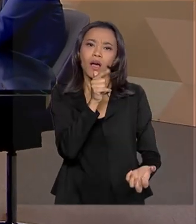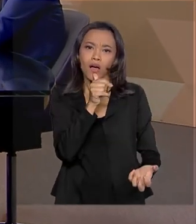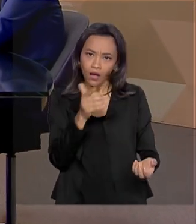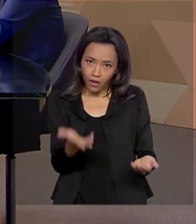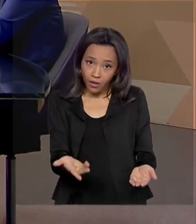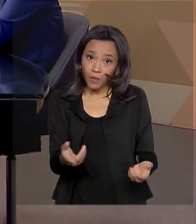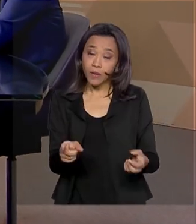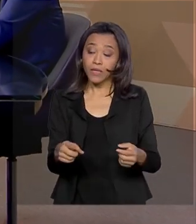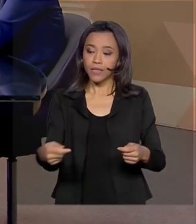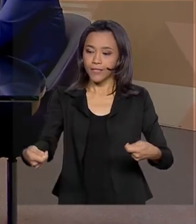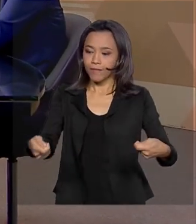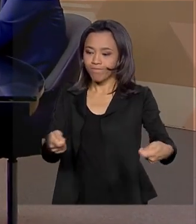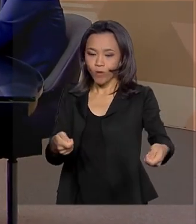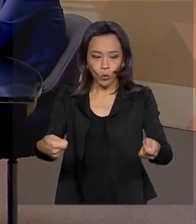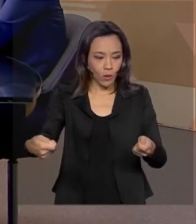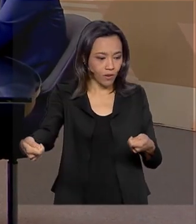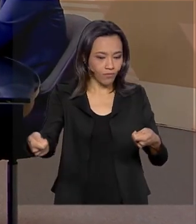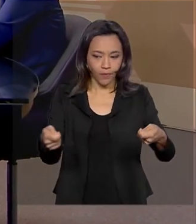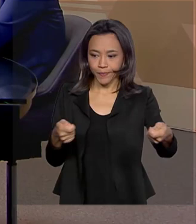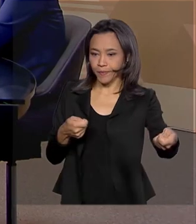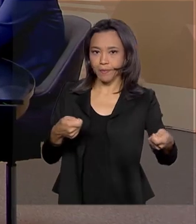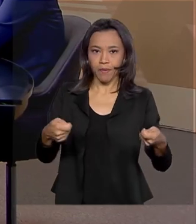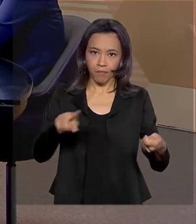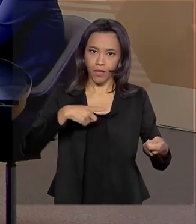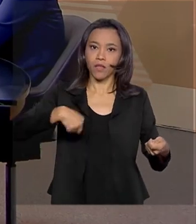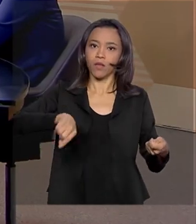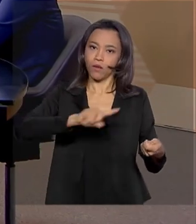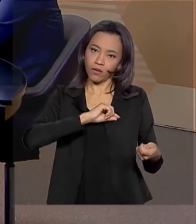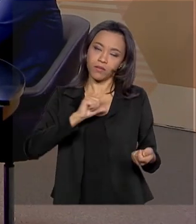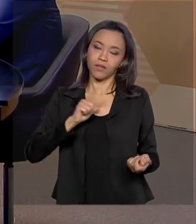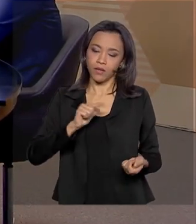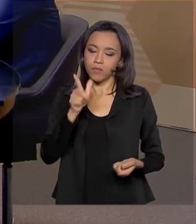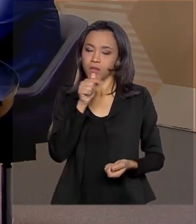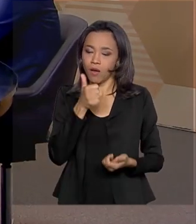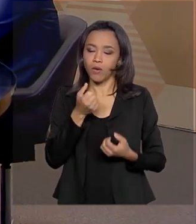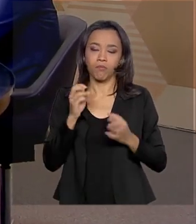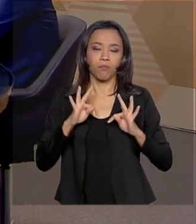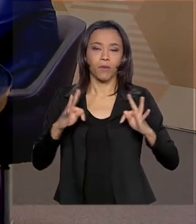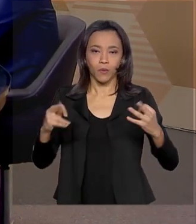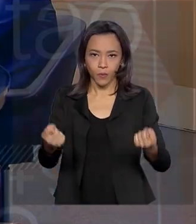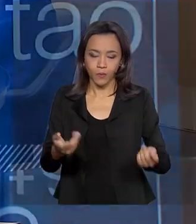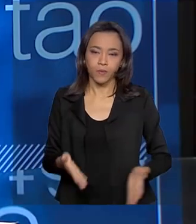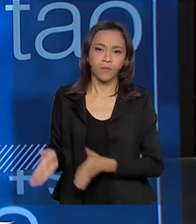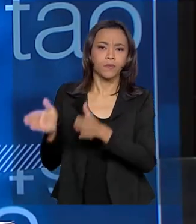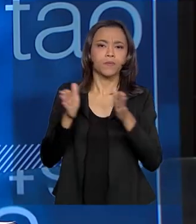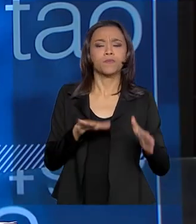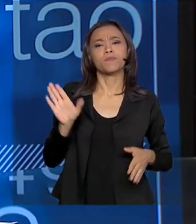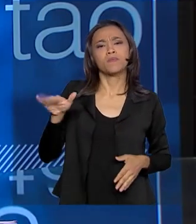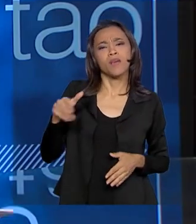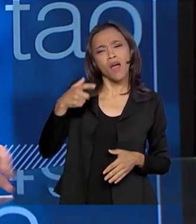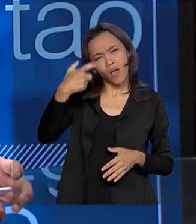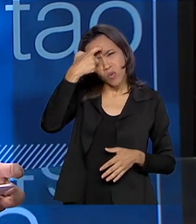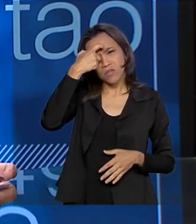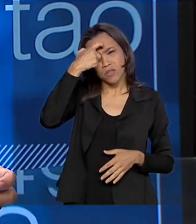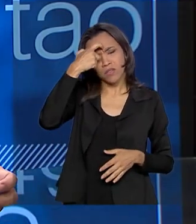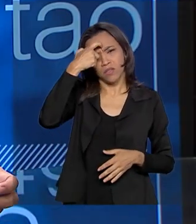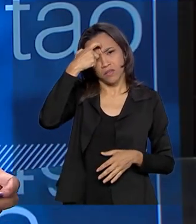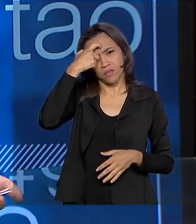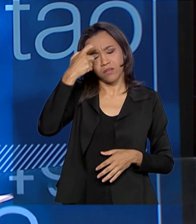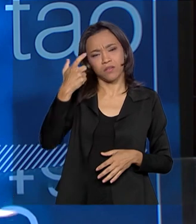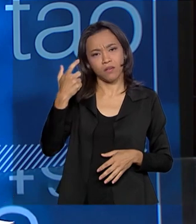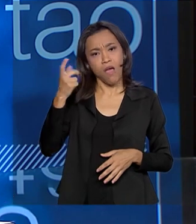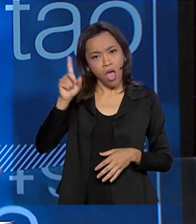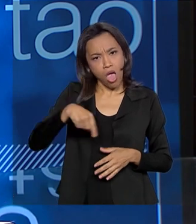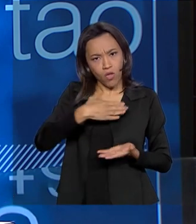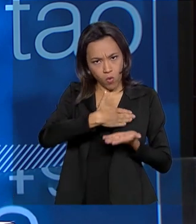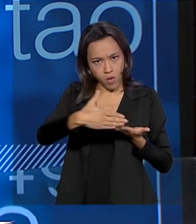também intermediando esses conflitos para que tenhamos água para todos. E essa conscientização passa pelos